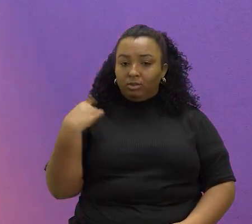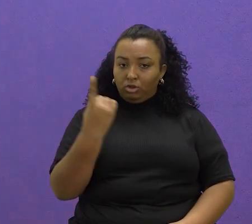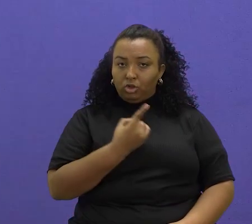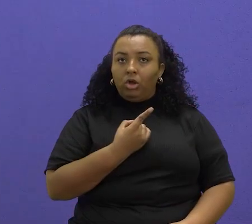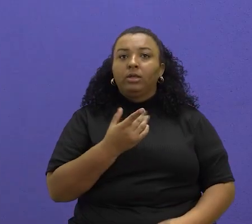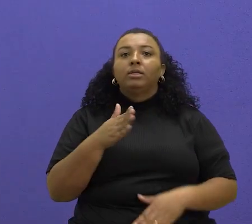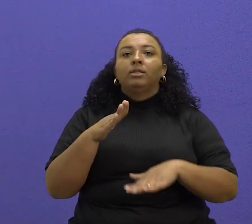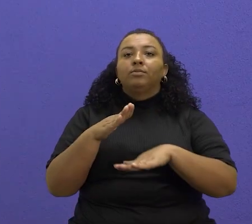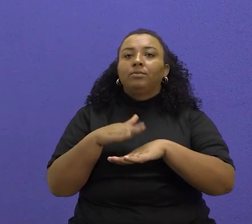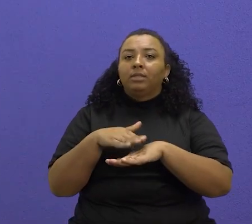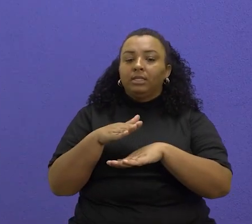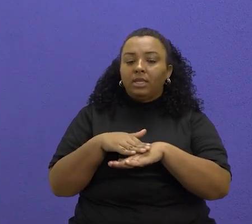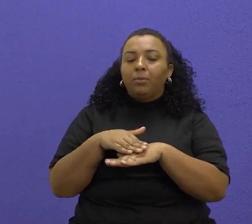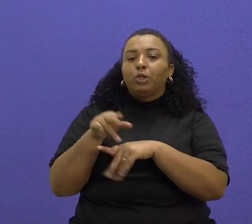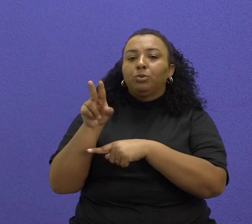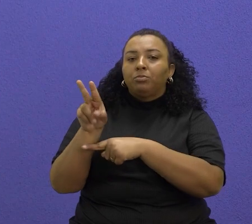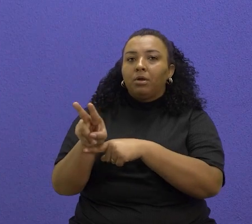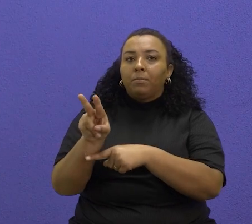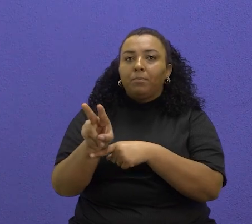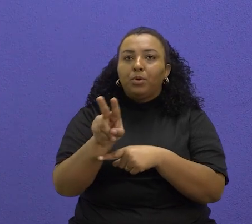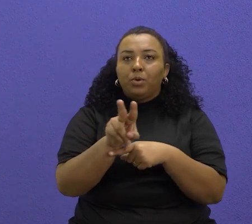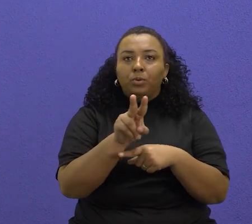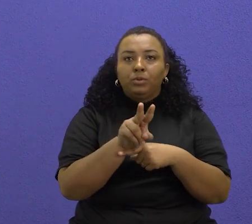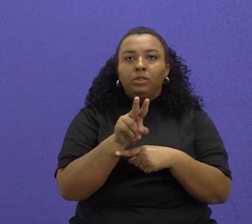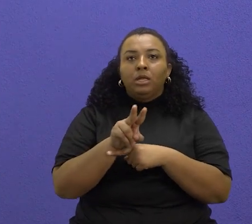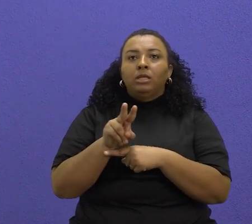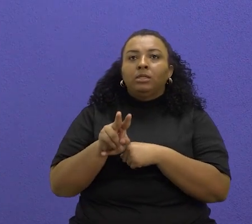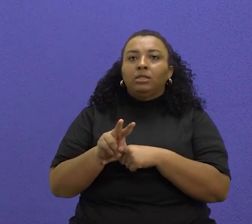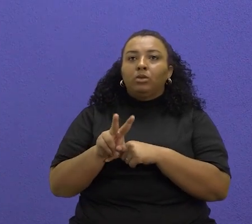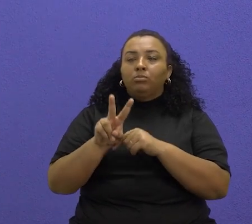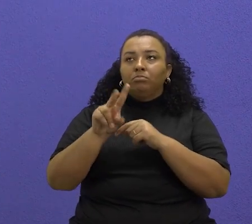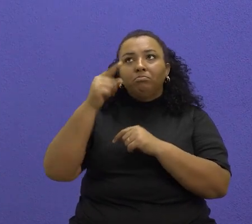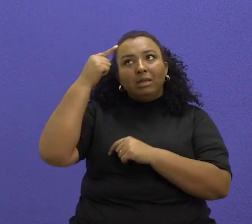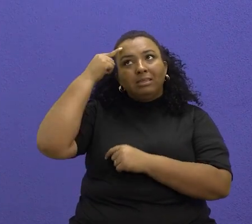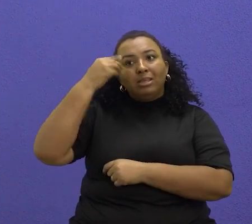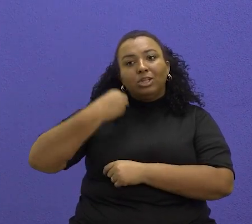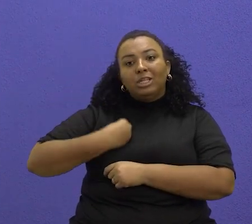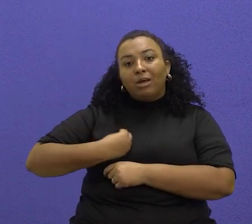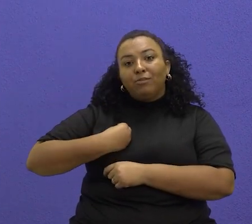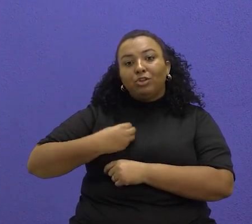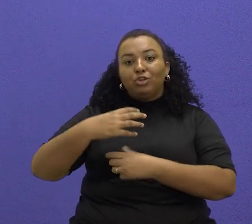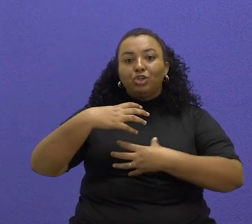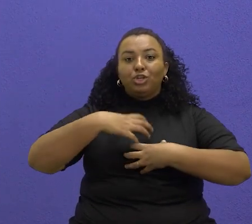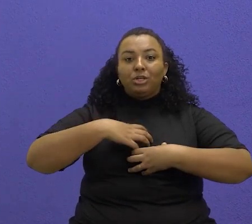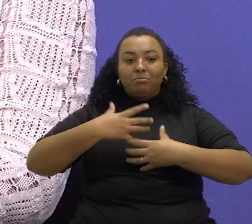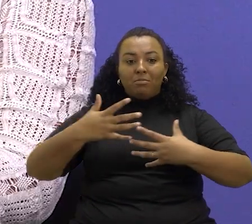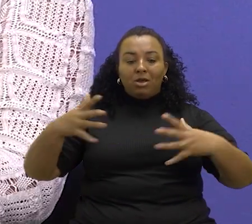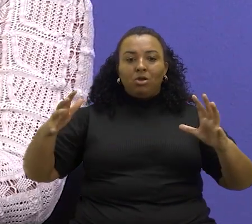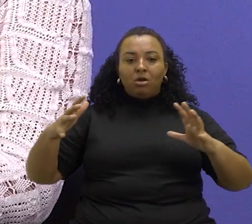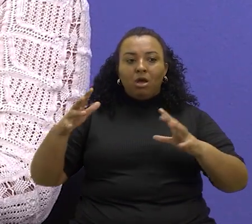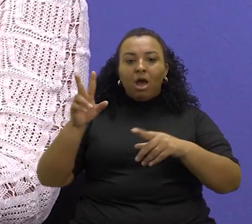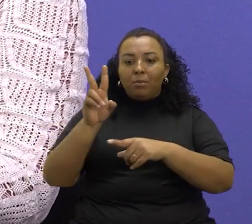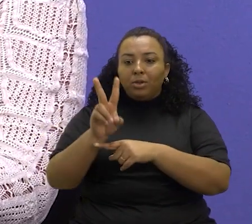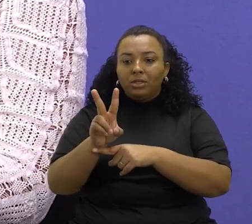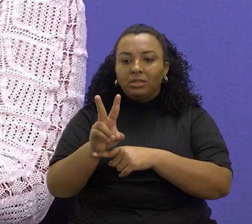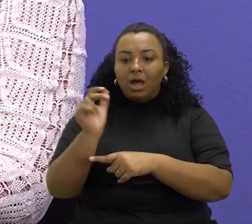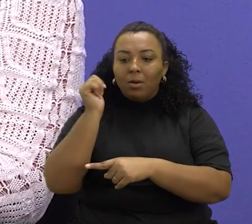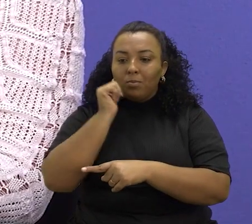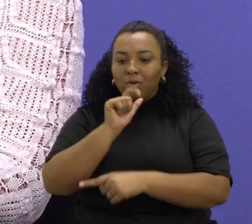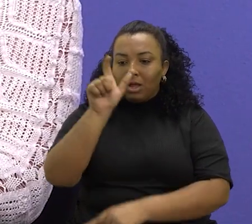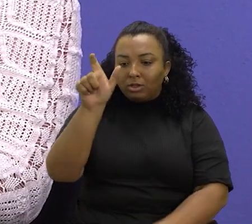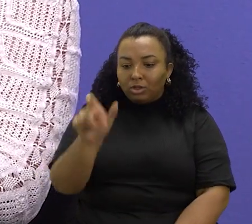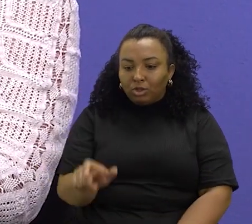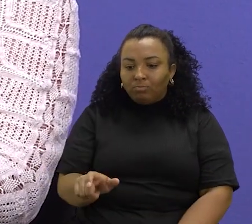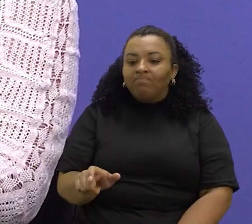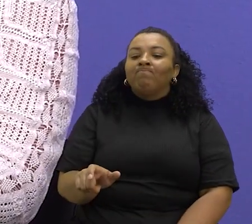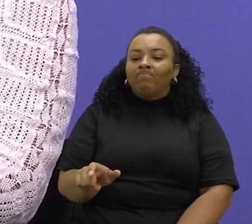Se a gente fizer uma proteção a esse fato da vida de uma forma maior, é uma proteção às mulheres